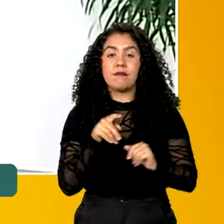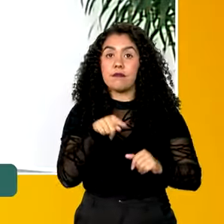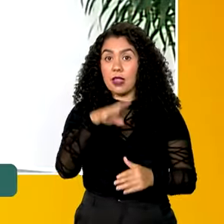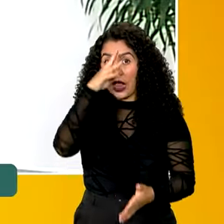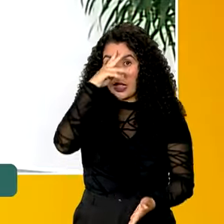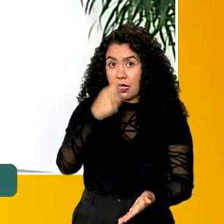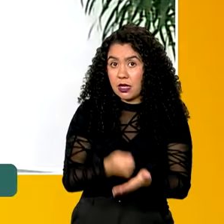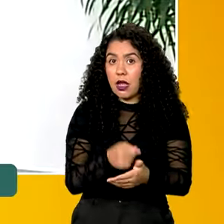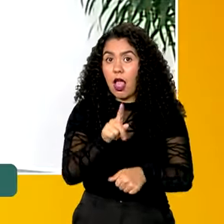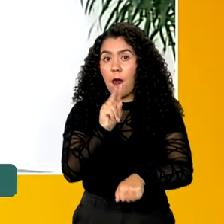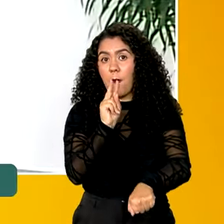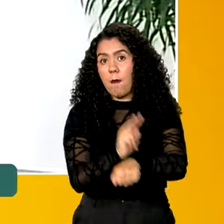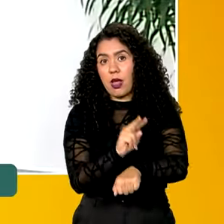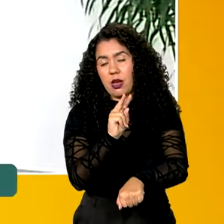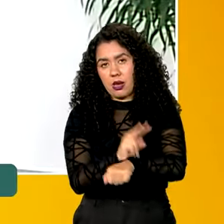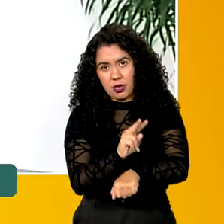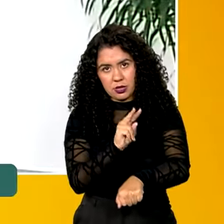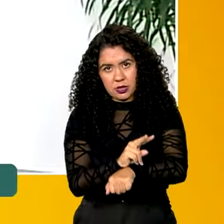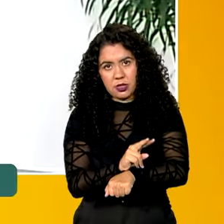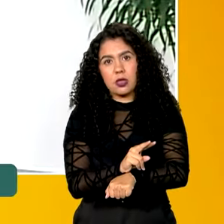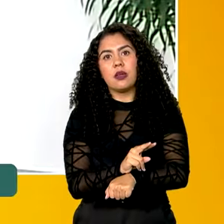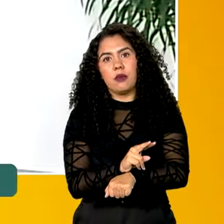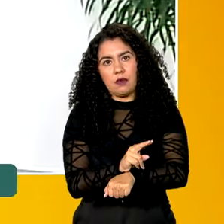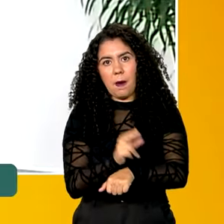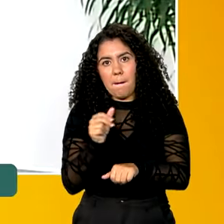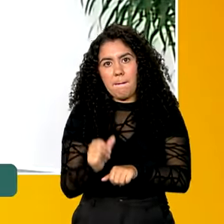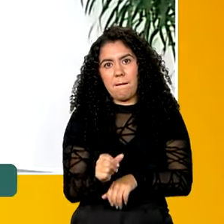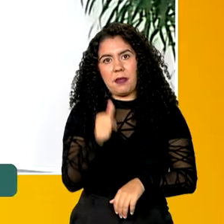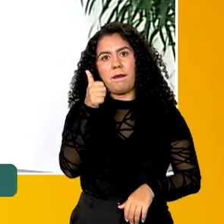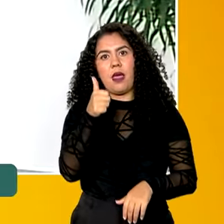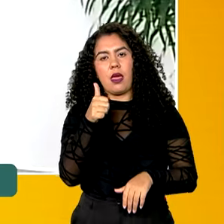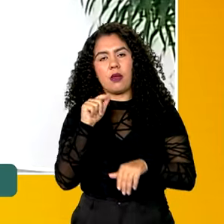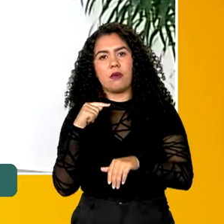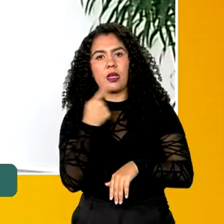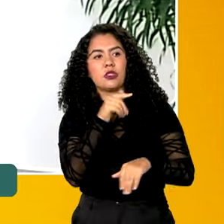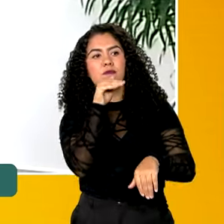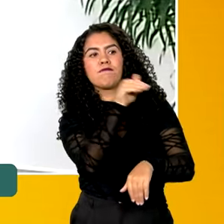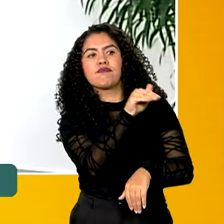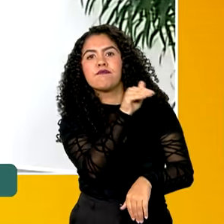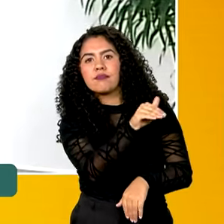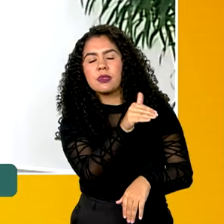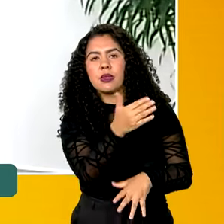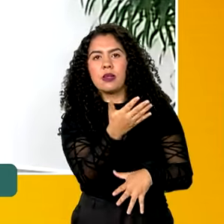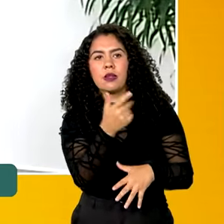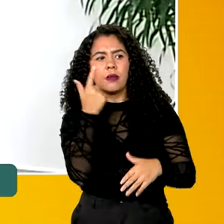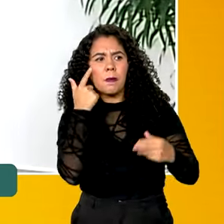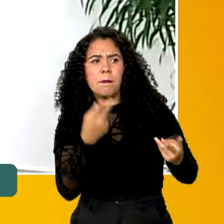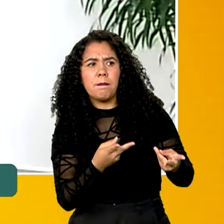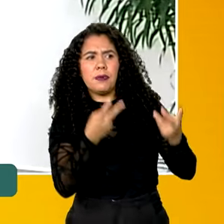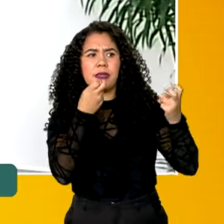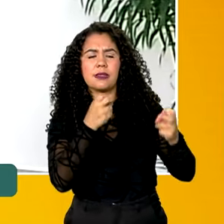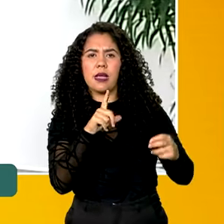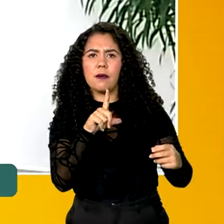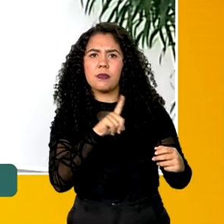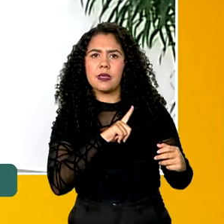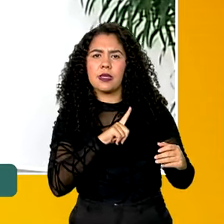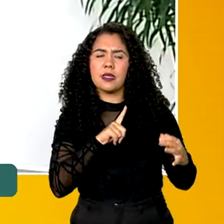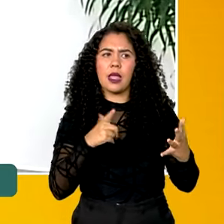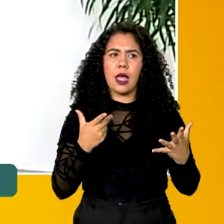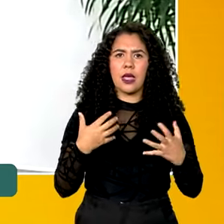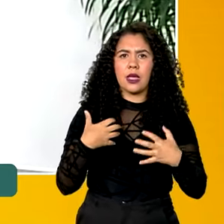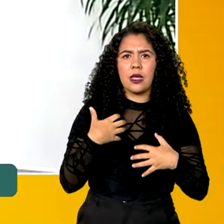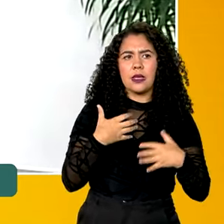medida preventiva, né? É uma primeira abordagem que a autoridade pode adotar quando a gente verifica que existe um receio de um dano